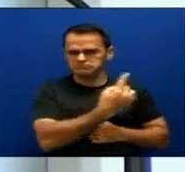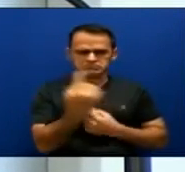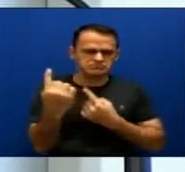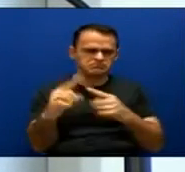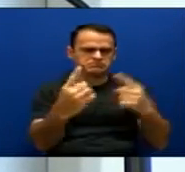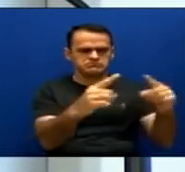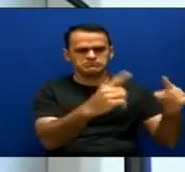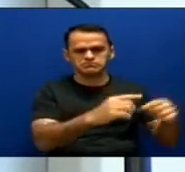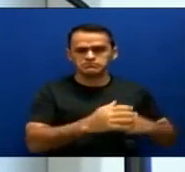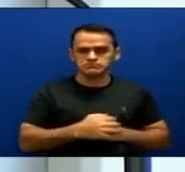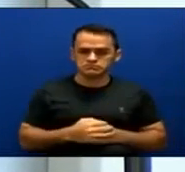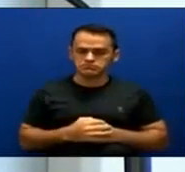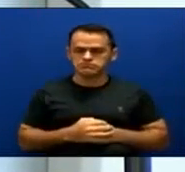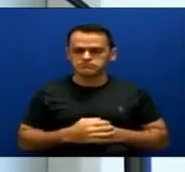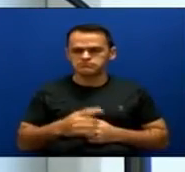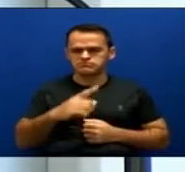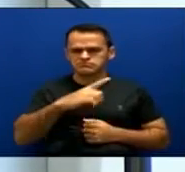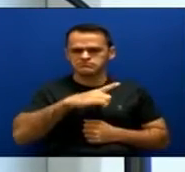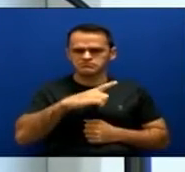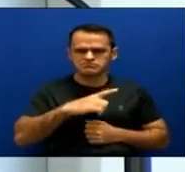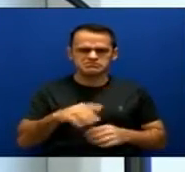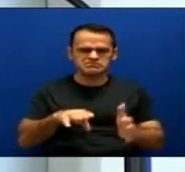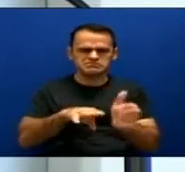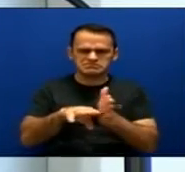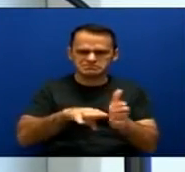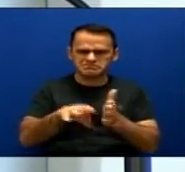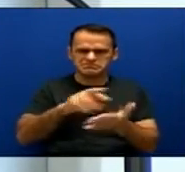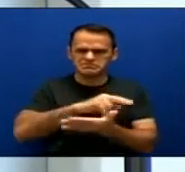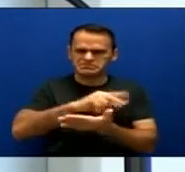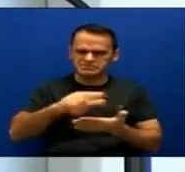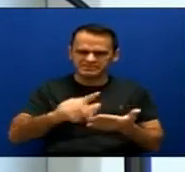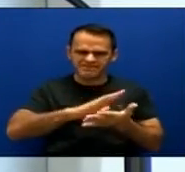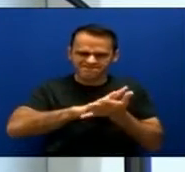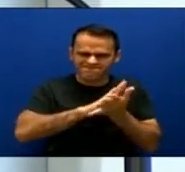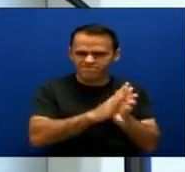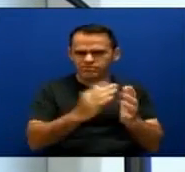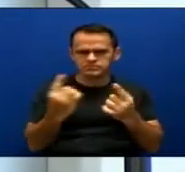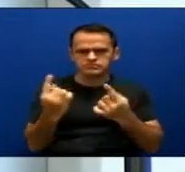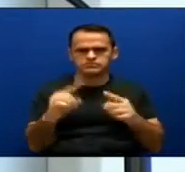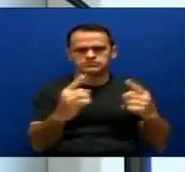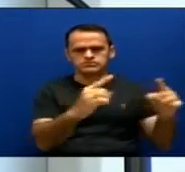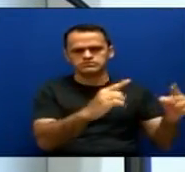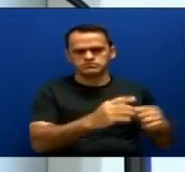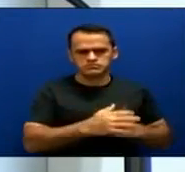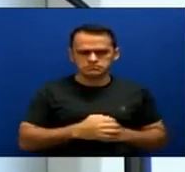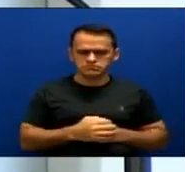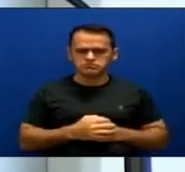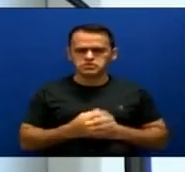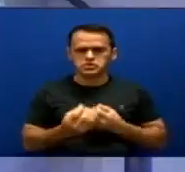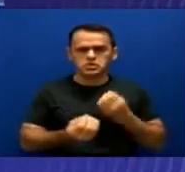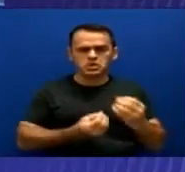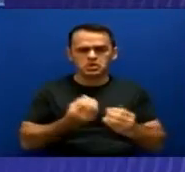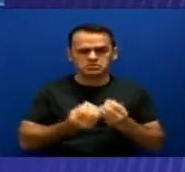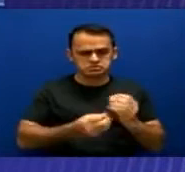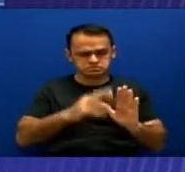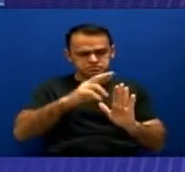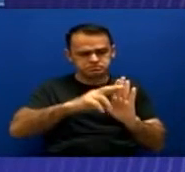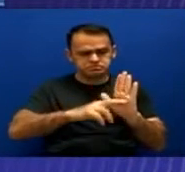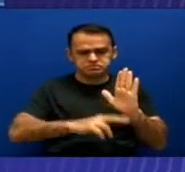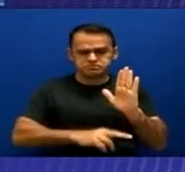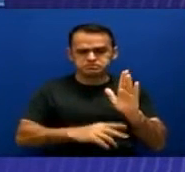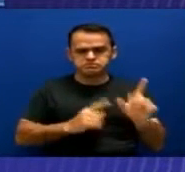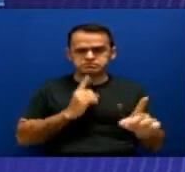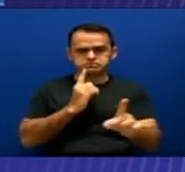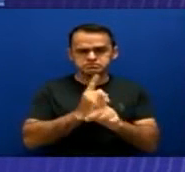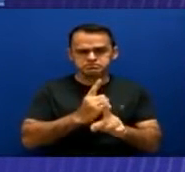Para tantas aplicações de métodos de tortura, a não identificação dos critérios era preocupante para o